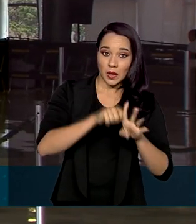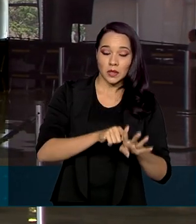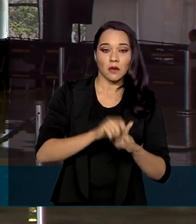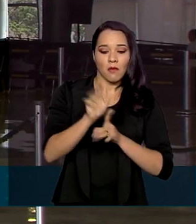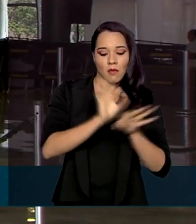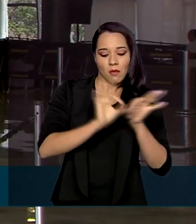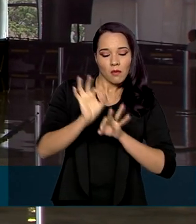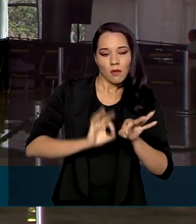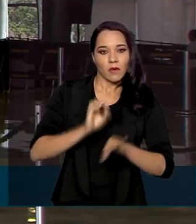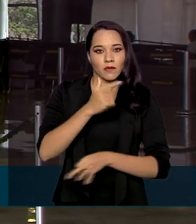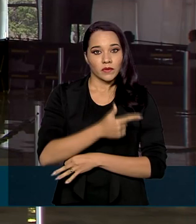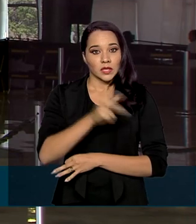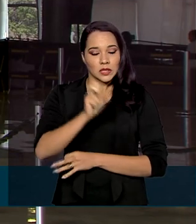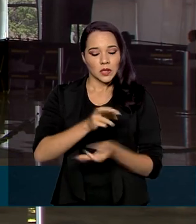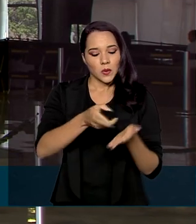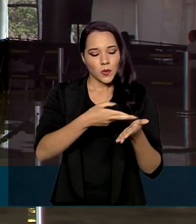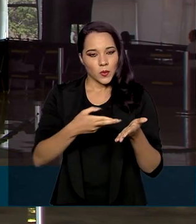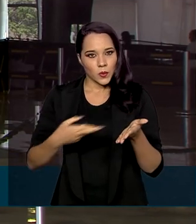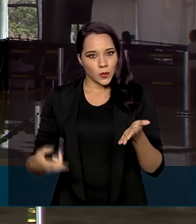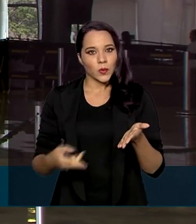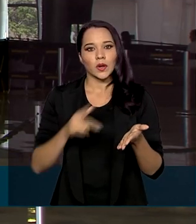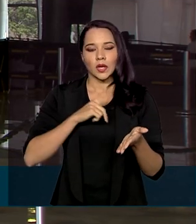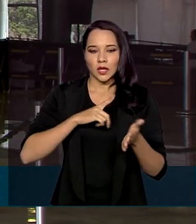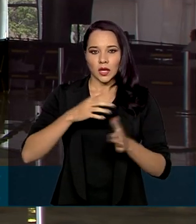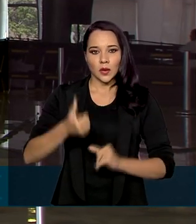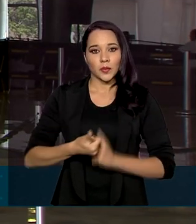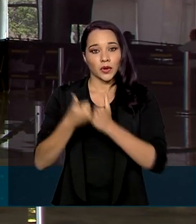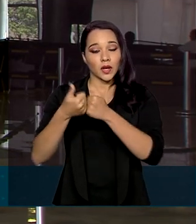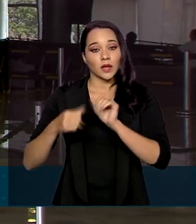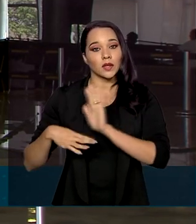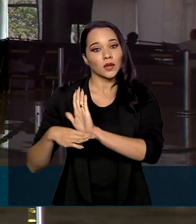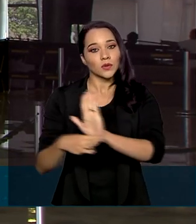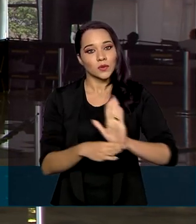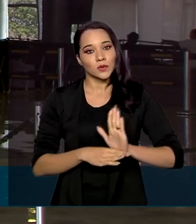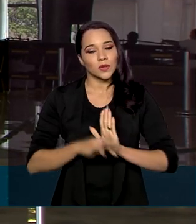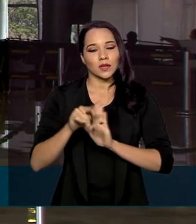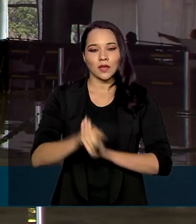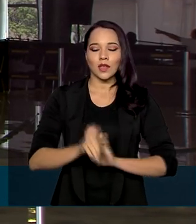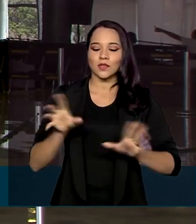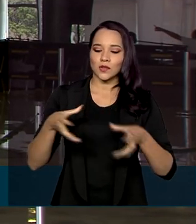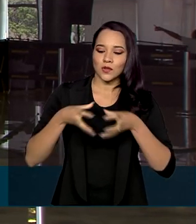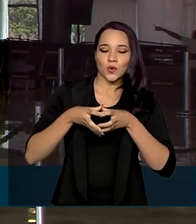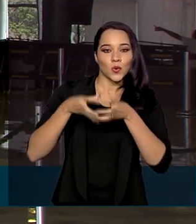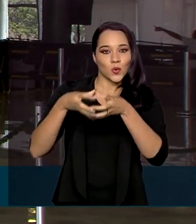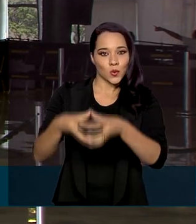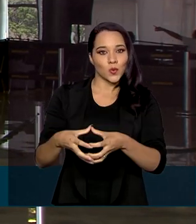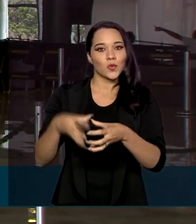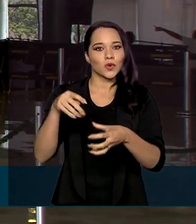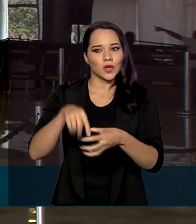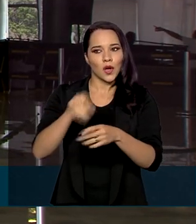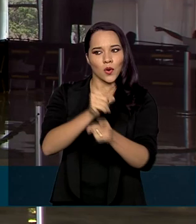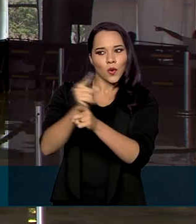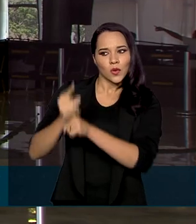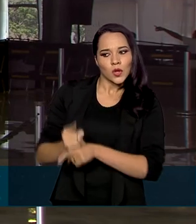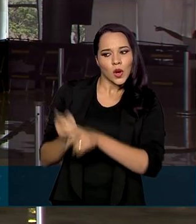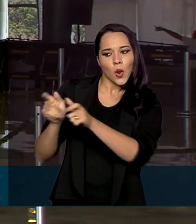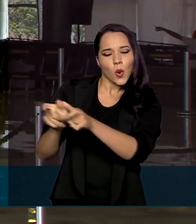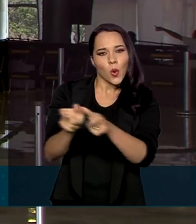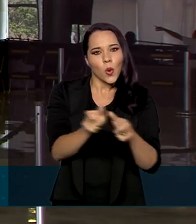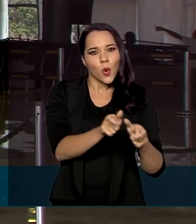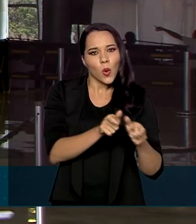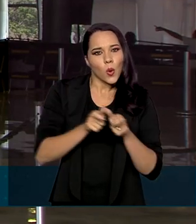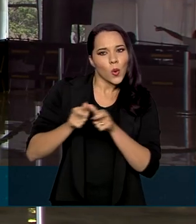elaborados 25 relatórios que têm apoiado, ajudado aí essas tropas a encontrar aí os locais